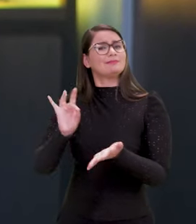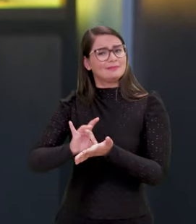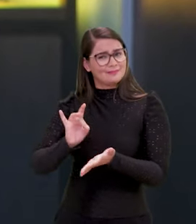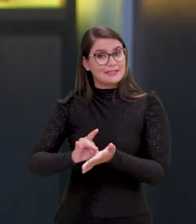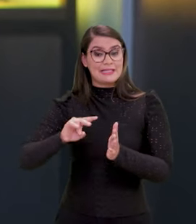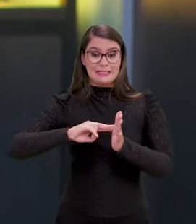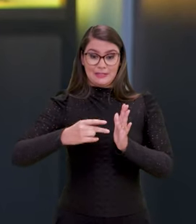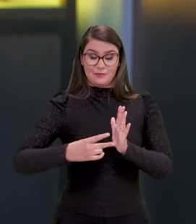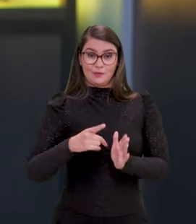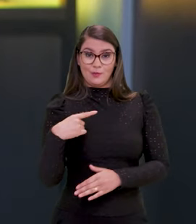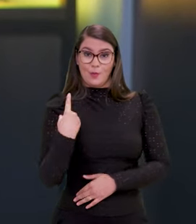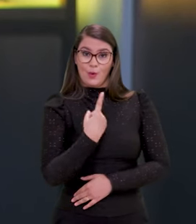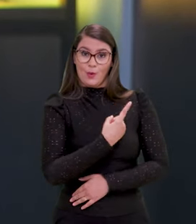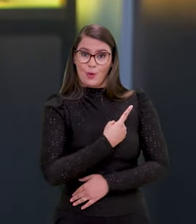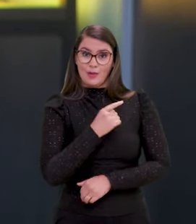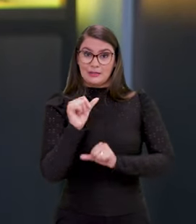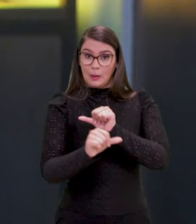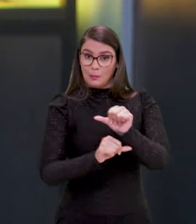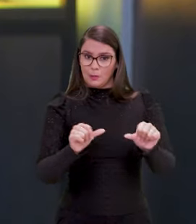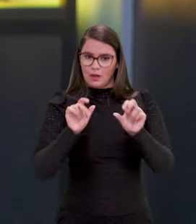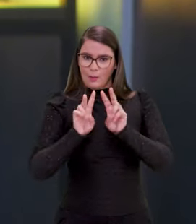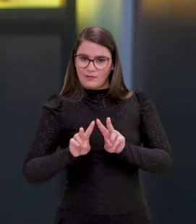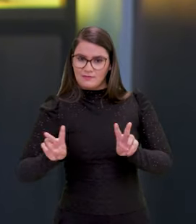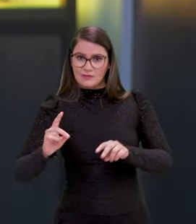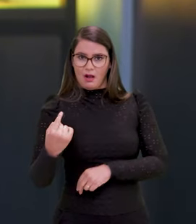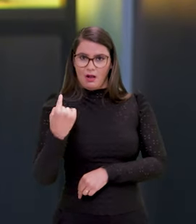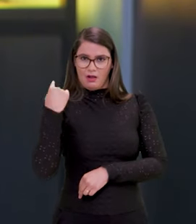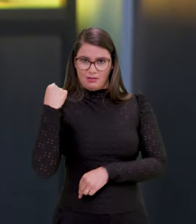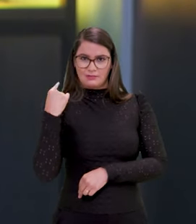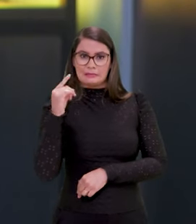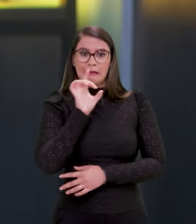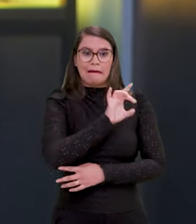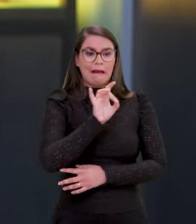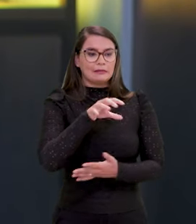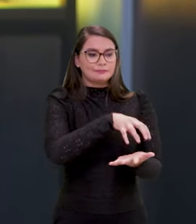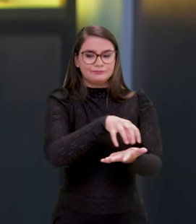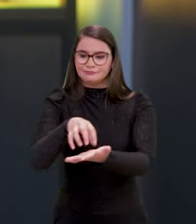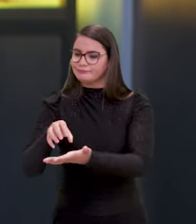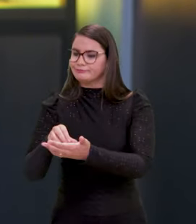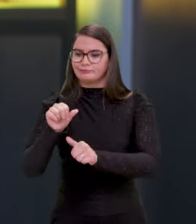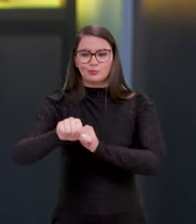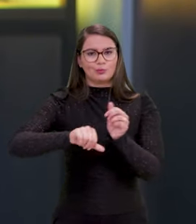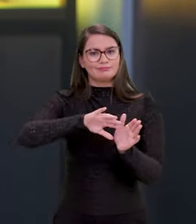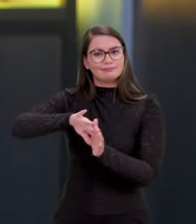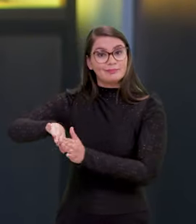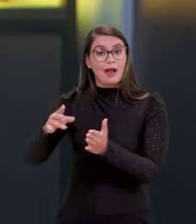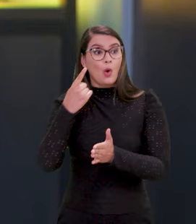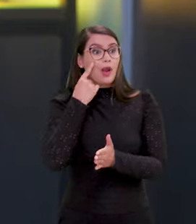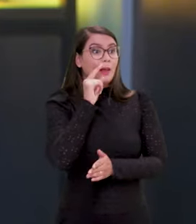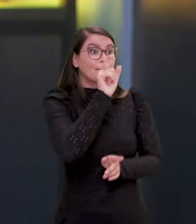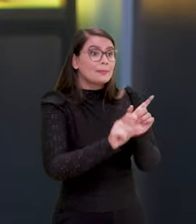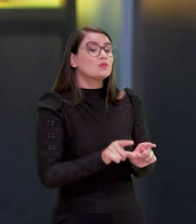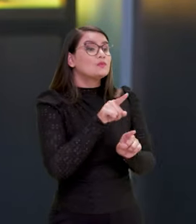Isso quer dizer que a gente está saindo de uma visão que nós tínhamos olhando para cada órgão, para a visão do cidadão. O que ele